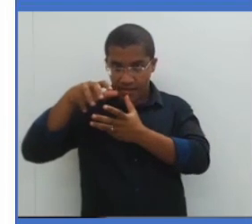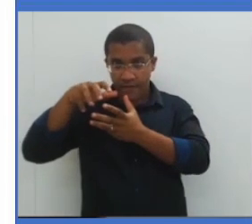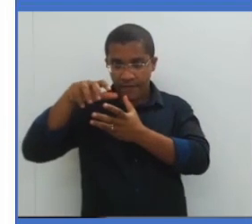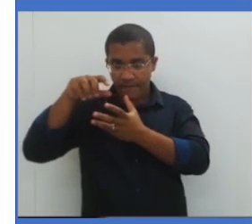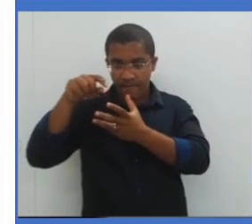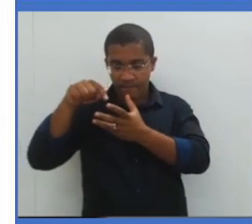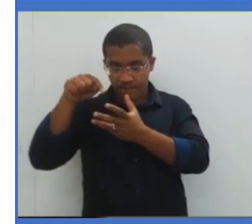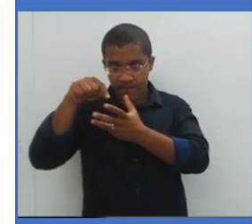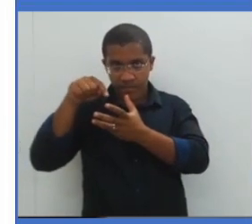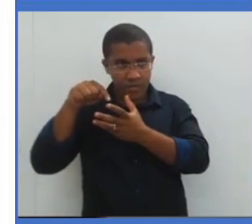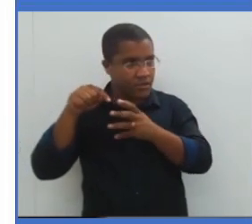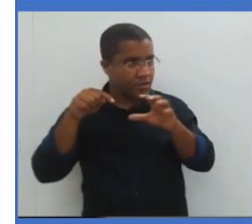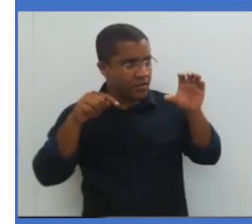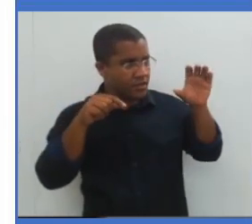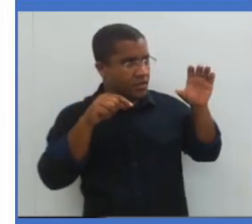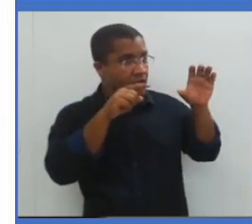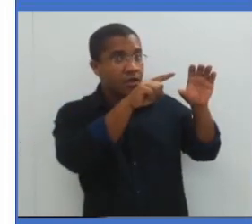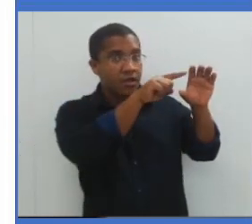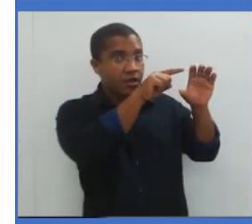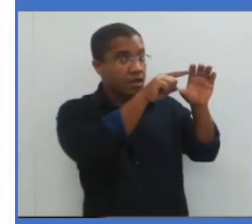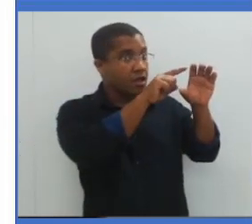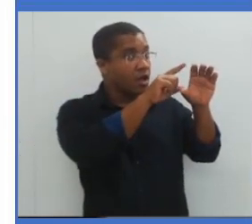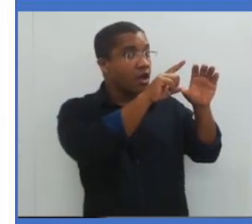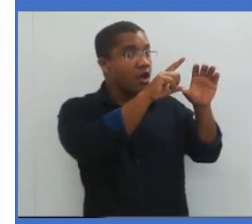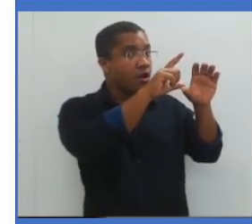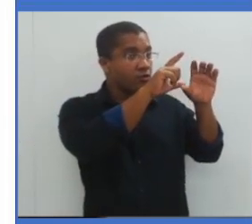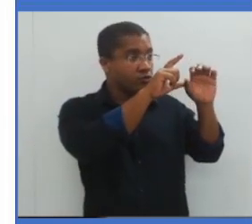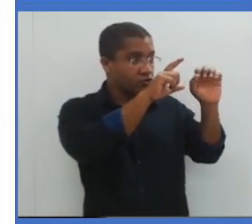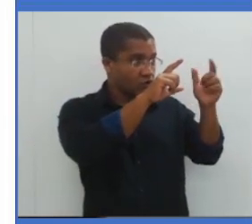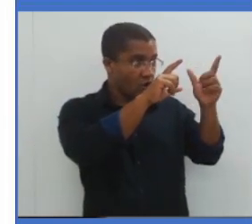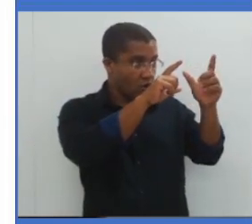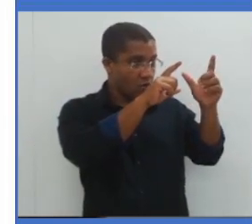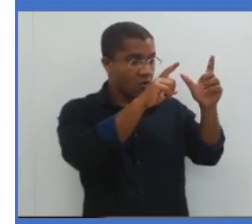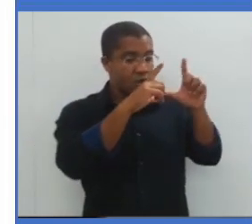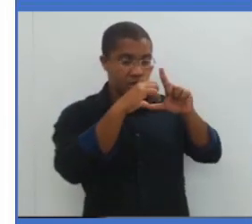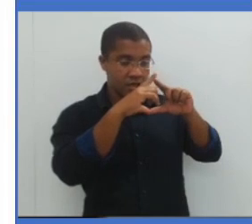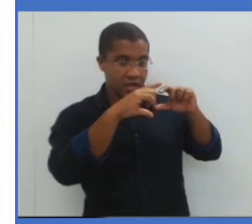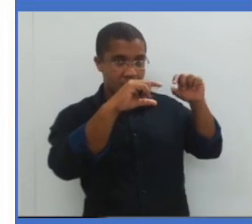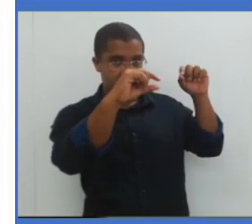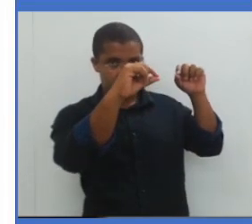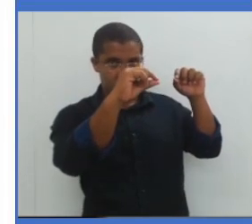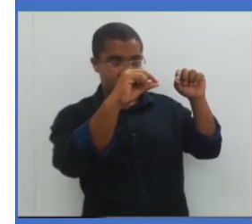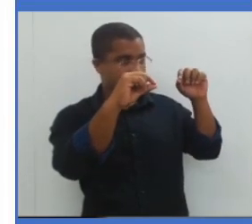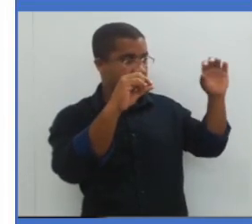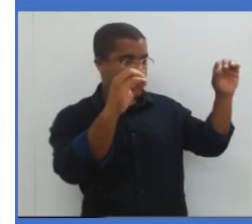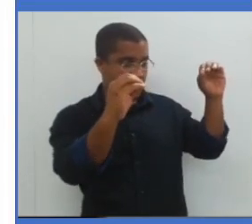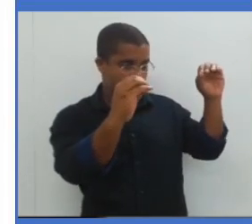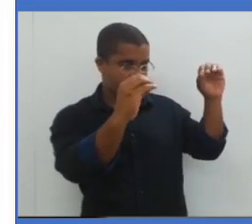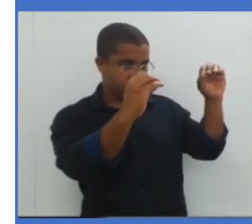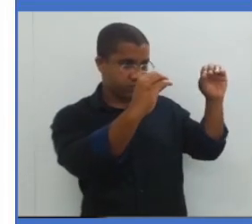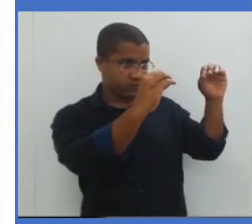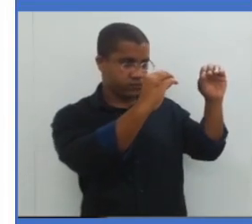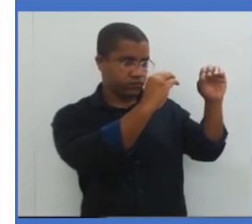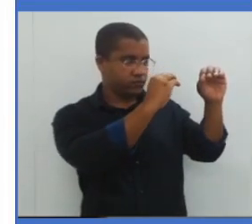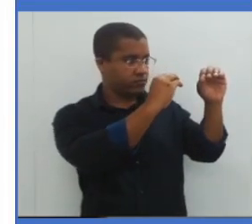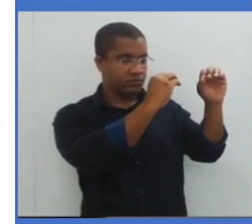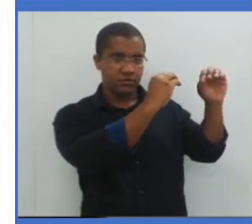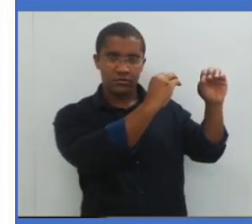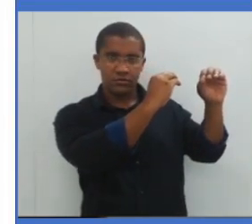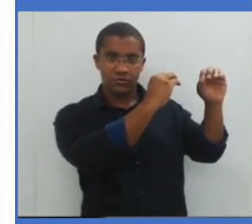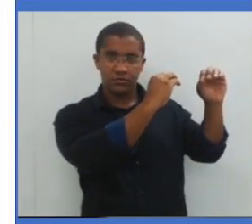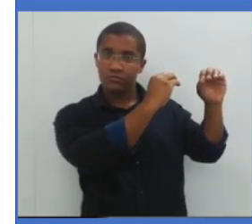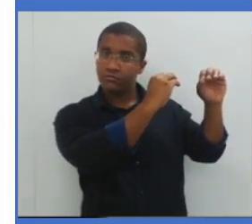está em cone de sombra da Lua. Ou seja, a Lua, está certo? Está